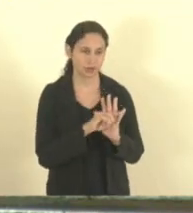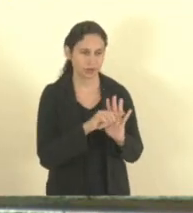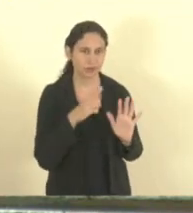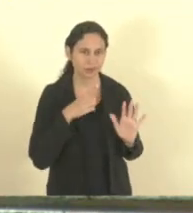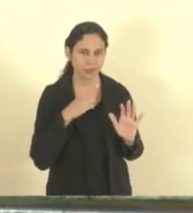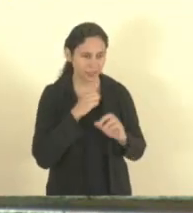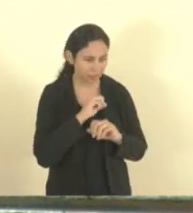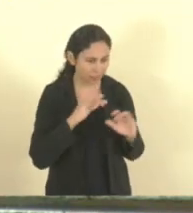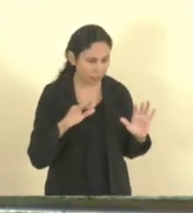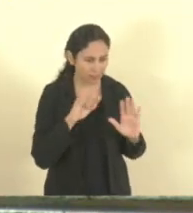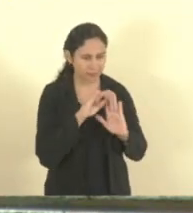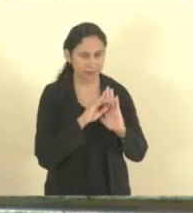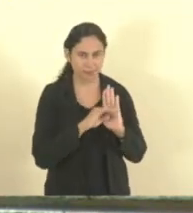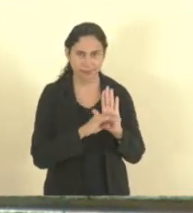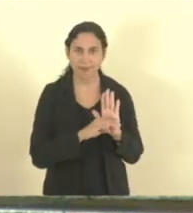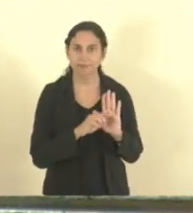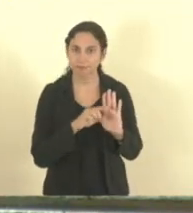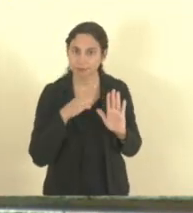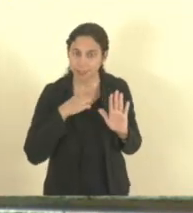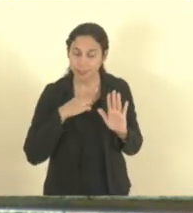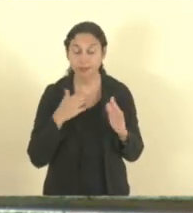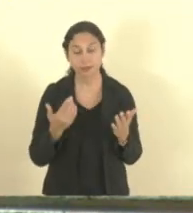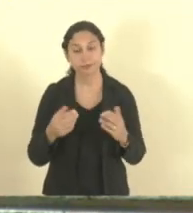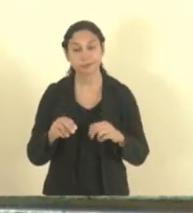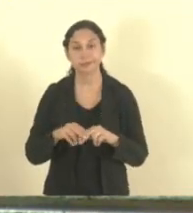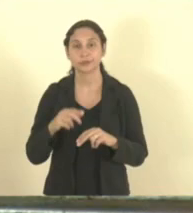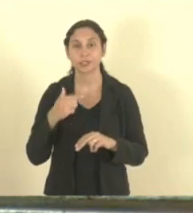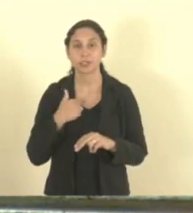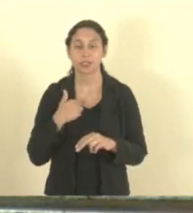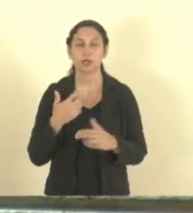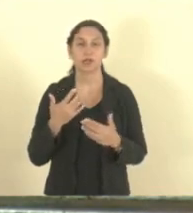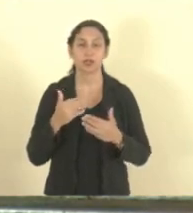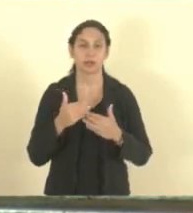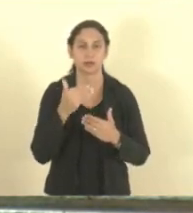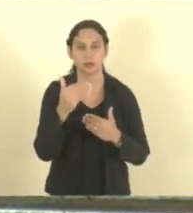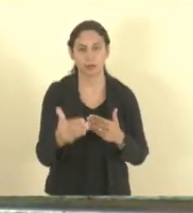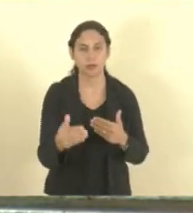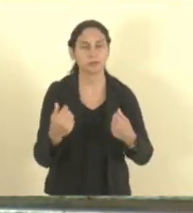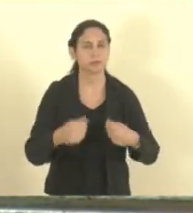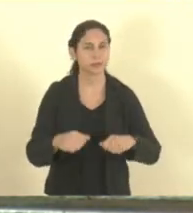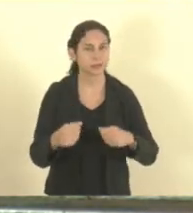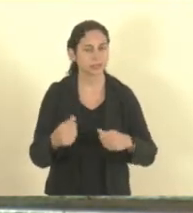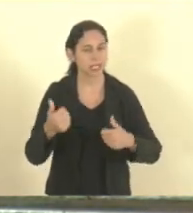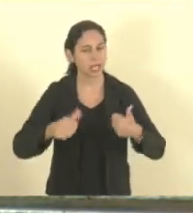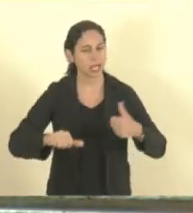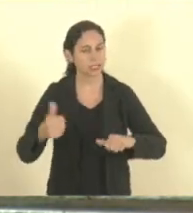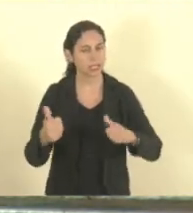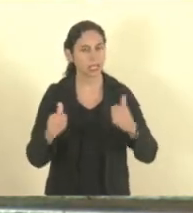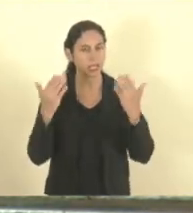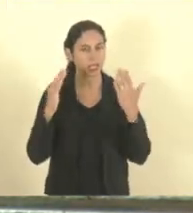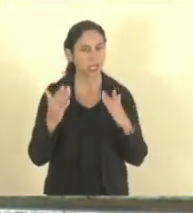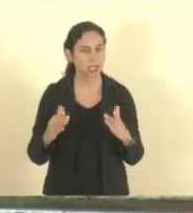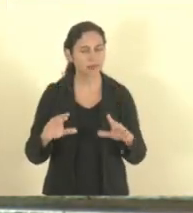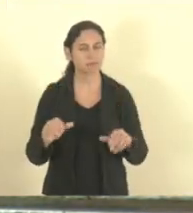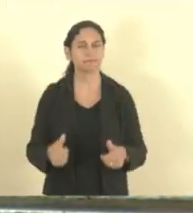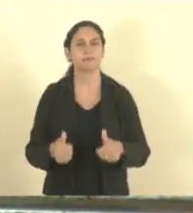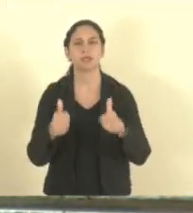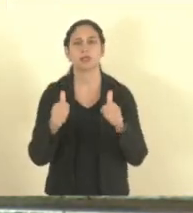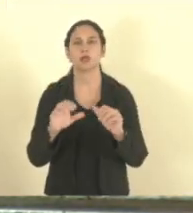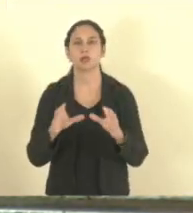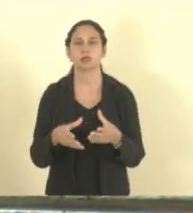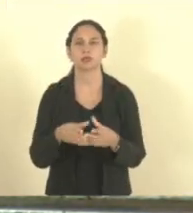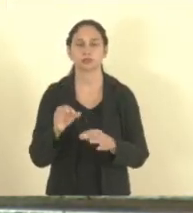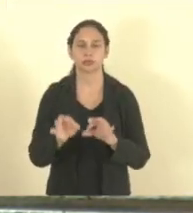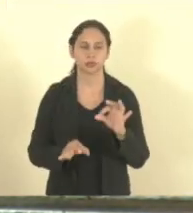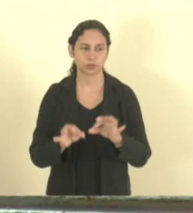critérios objetivos e não subjetivos. Então, realmente, o projeto merece uma melhor análise aqui na Comissão de Constituição e Justiça e